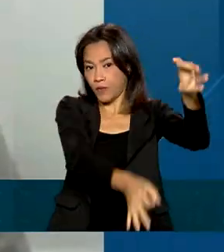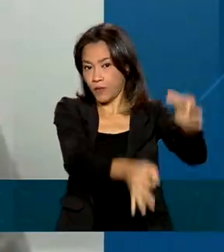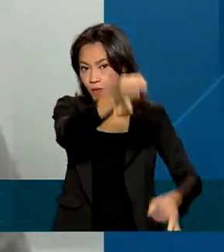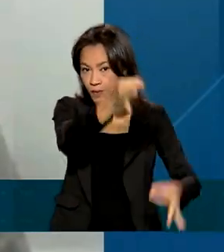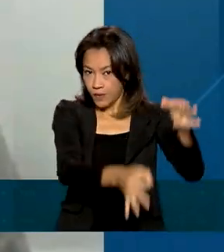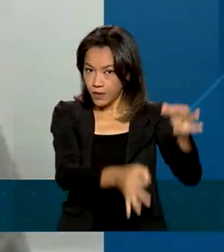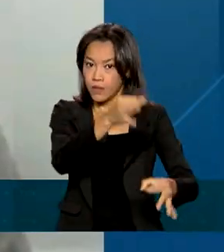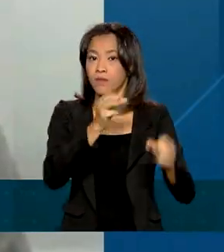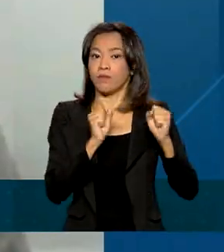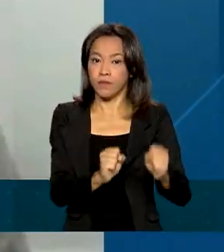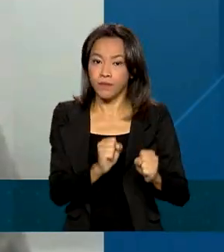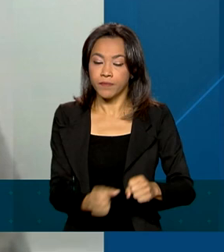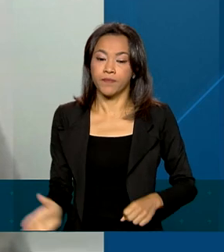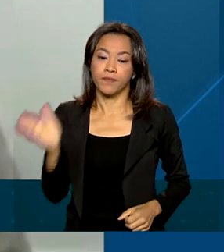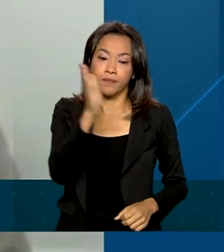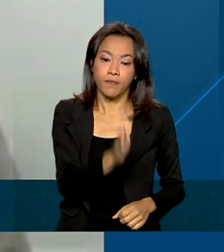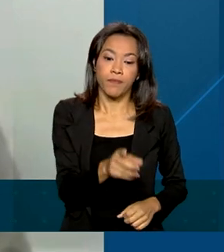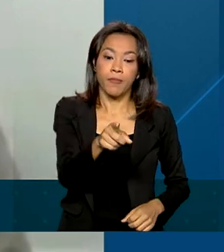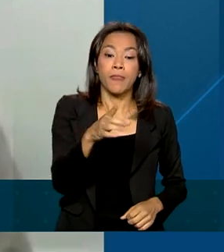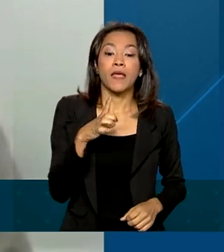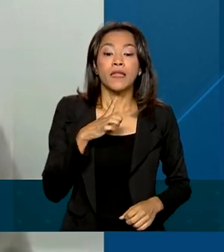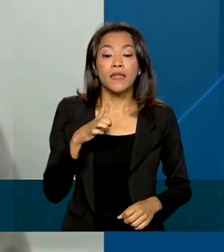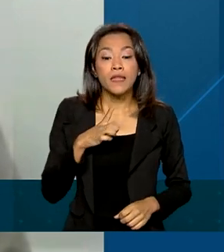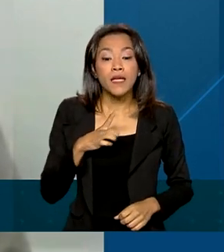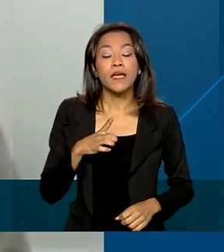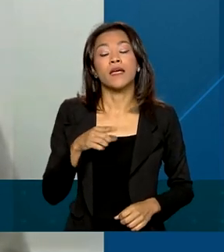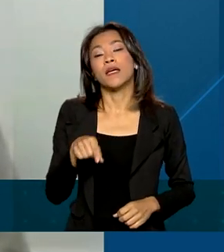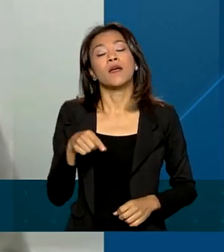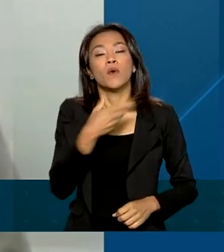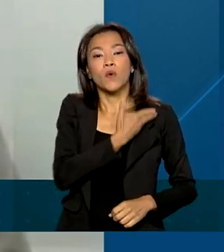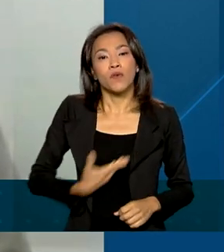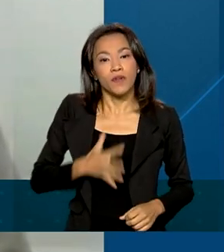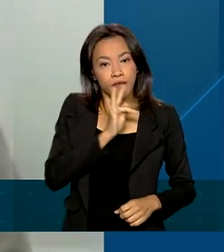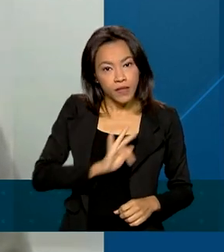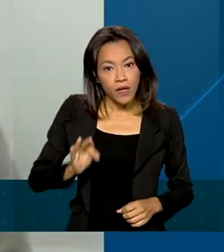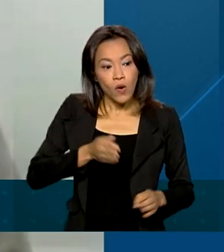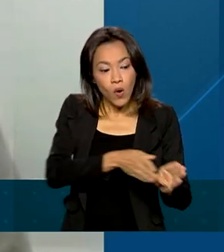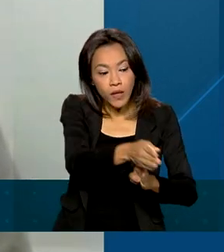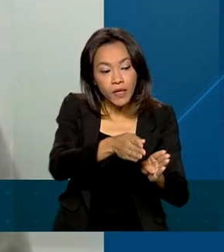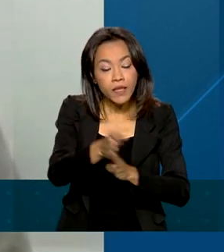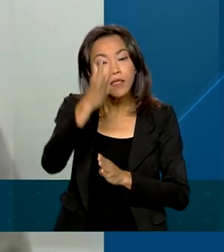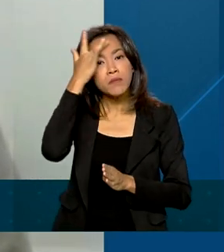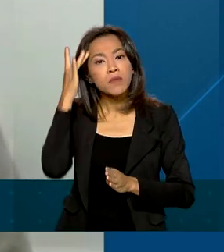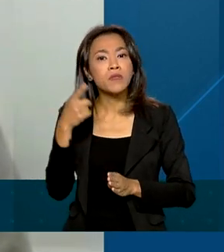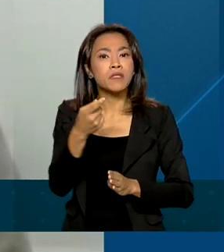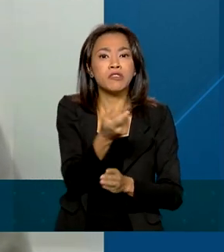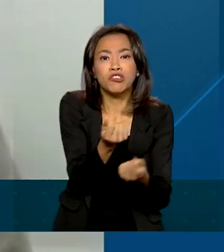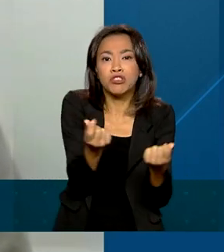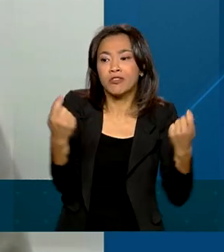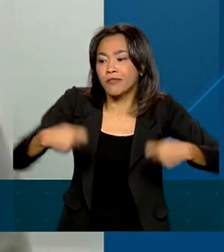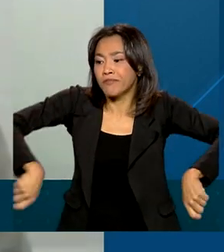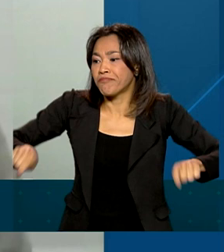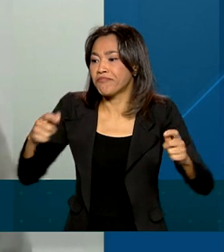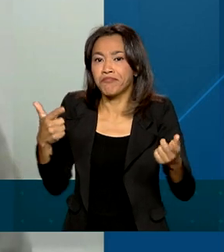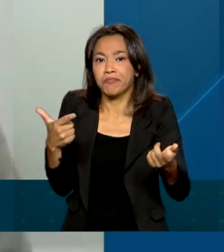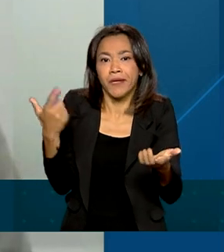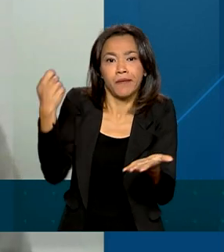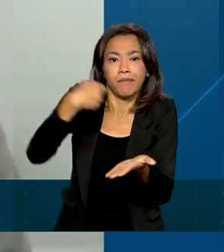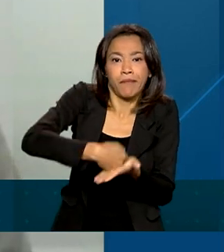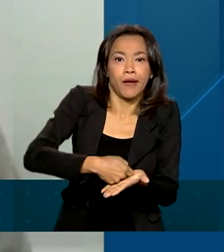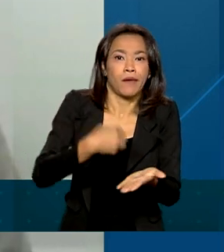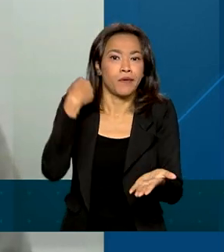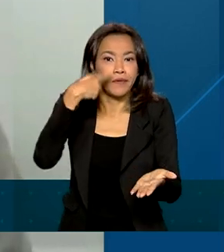Pública da União presta assistência jurídica gratuita àqueles que não possuam condições de pagar por um advogado.